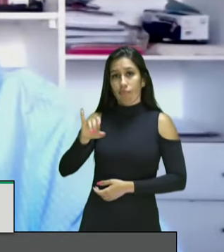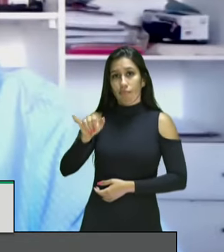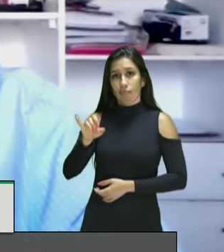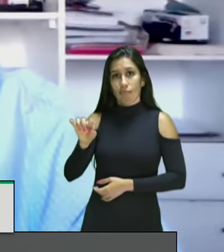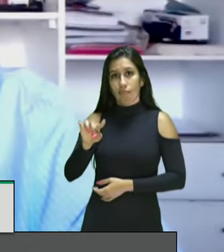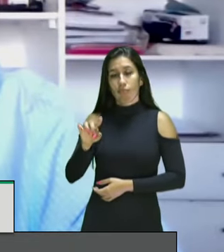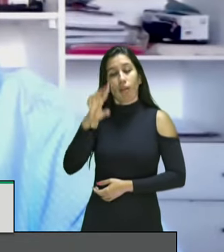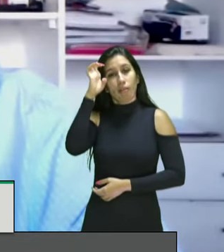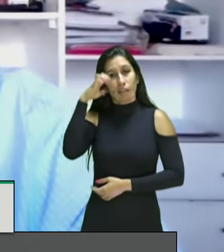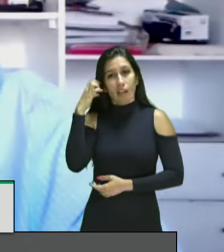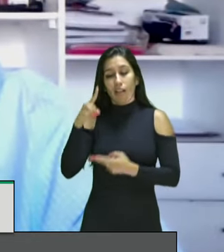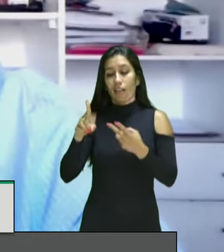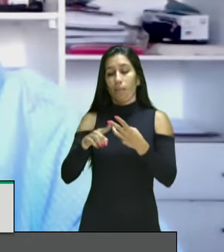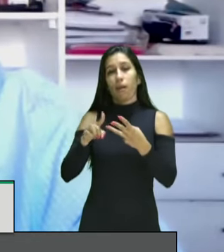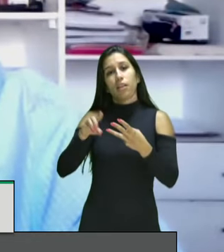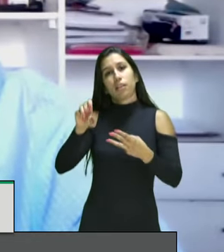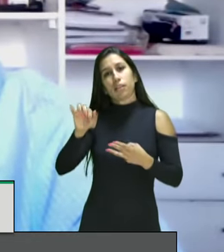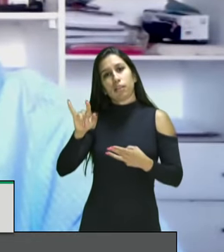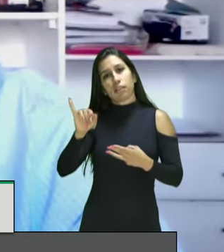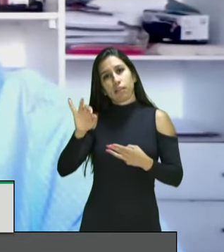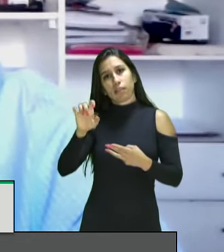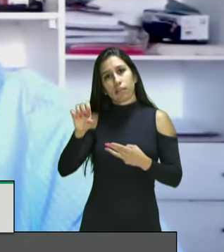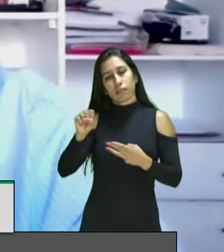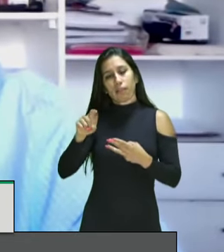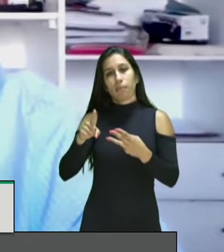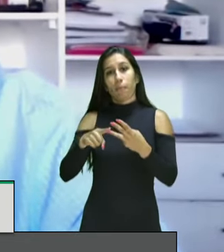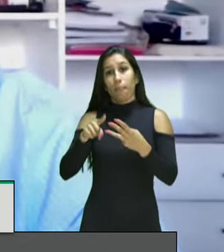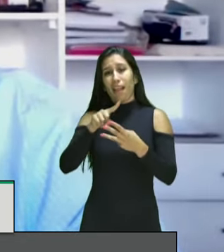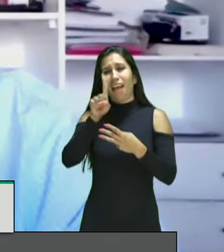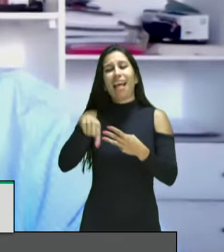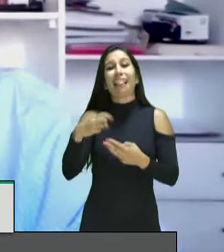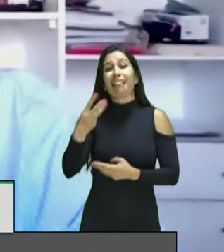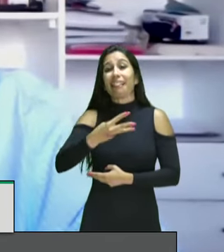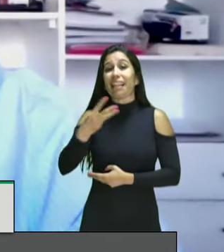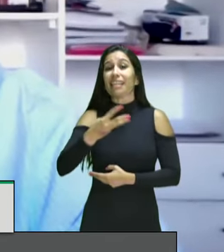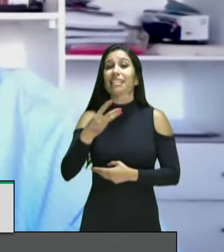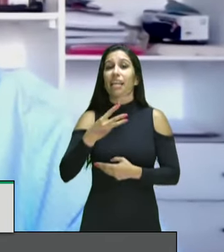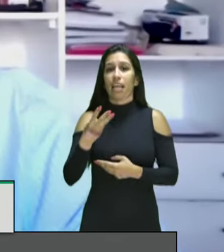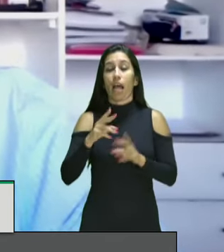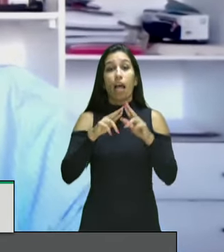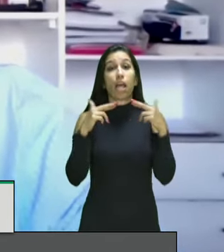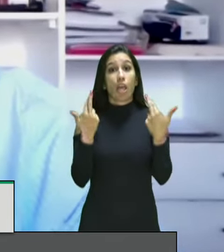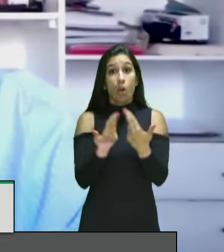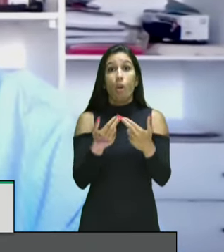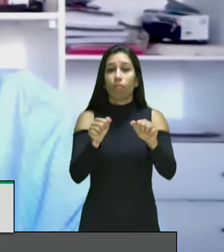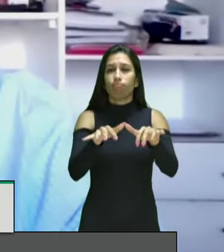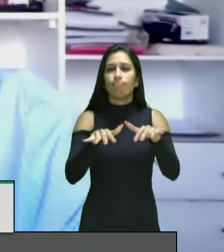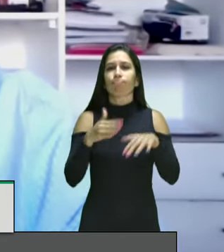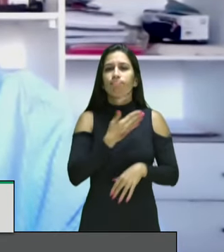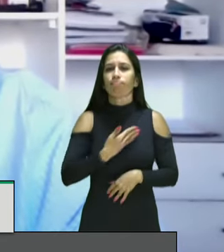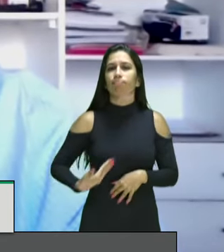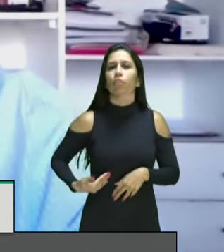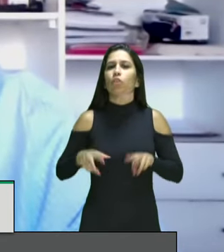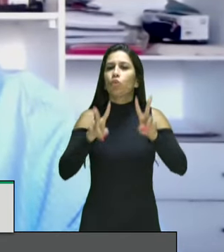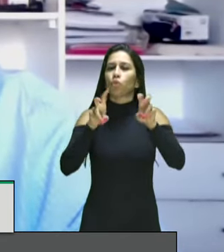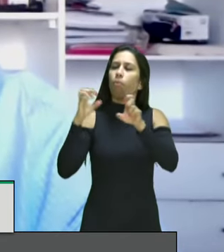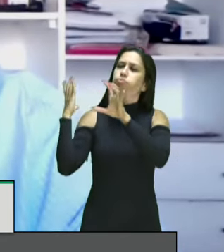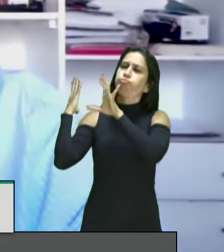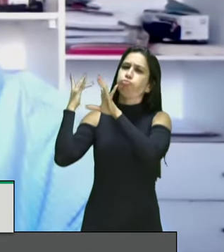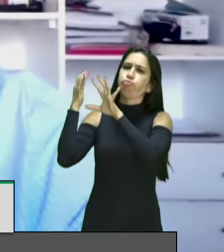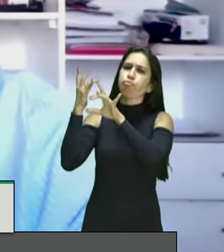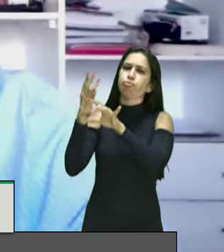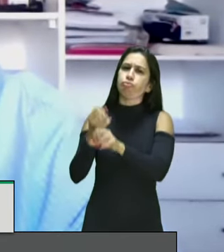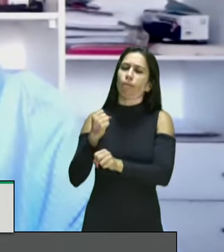Sóstenes Cavalcante. Trata-se da terceira audiência pública do Observatório da Revisão Periódica